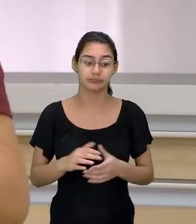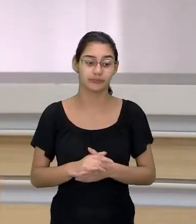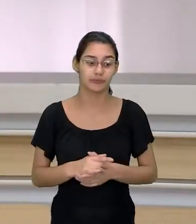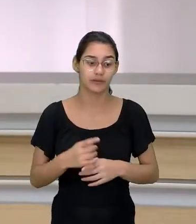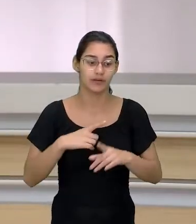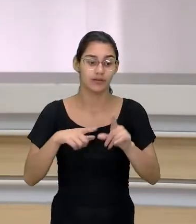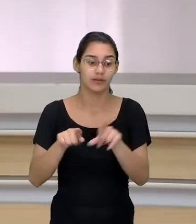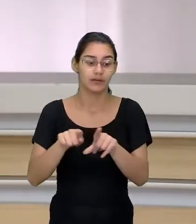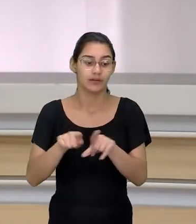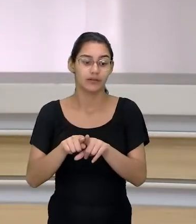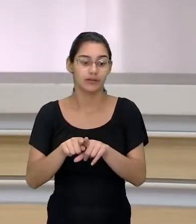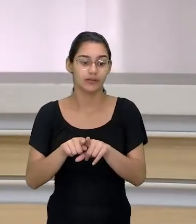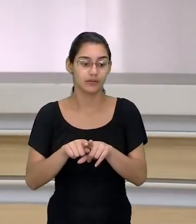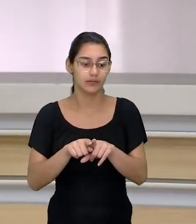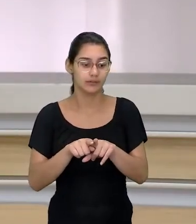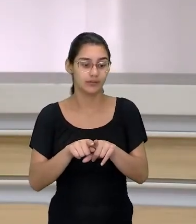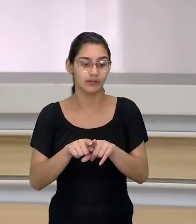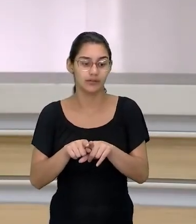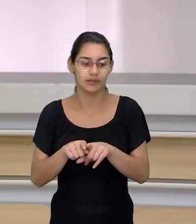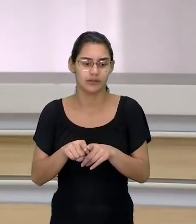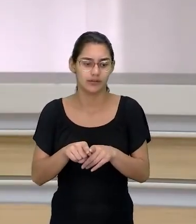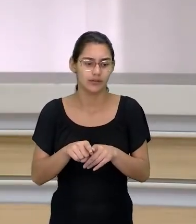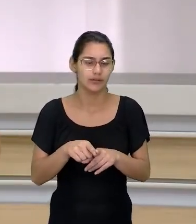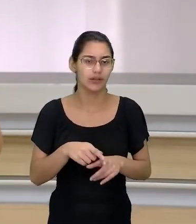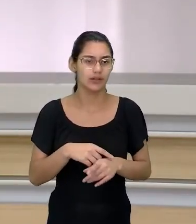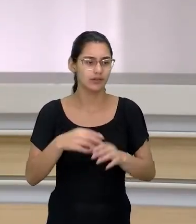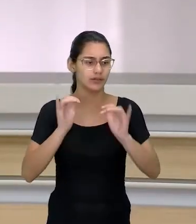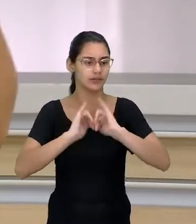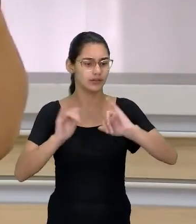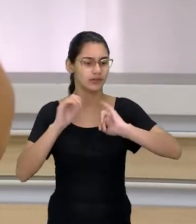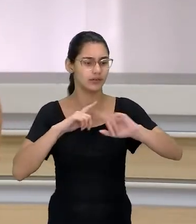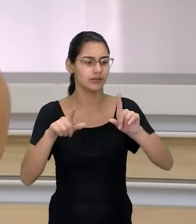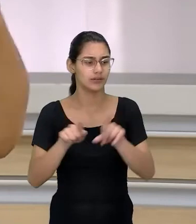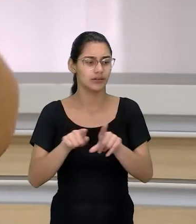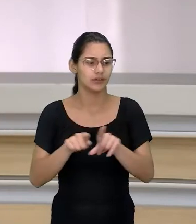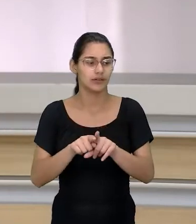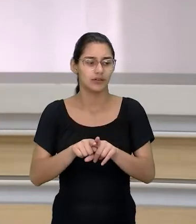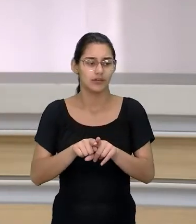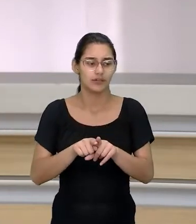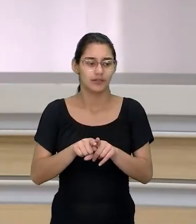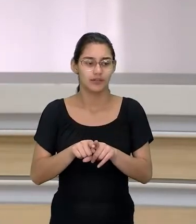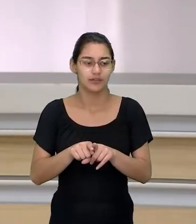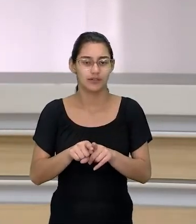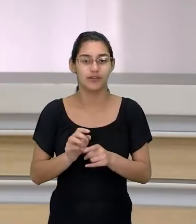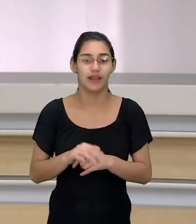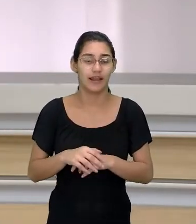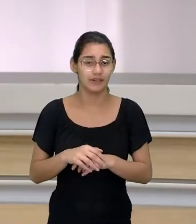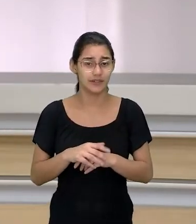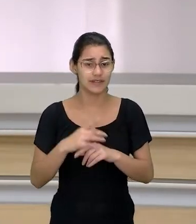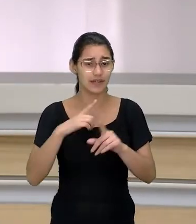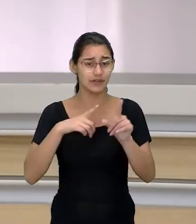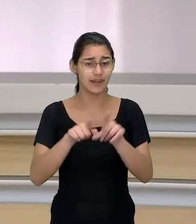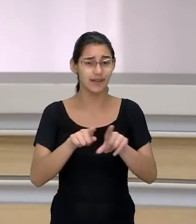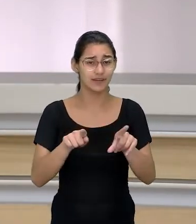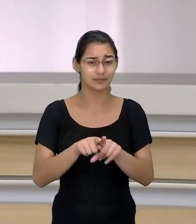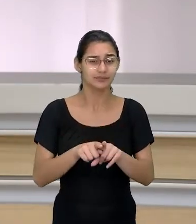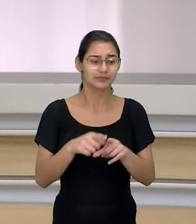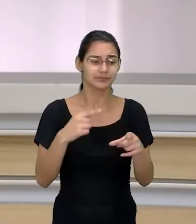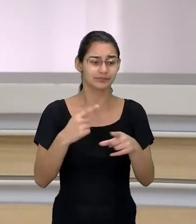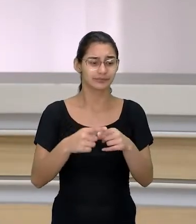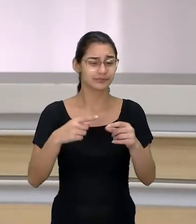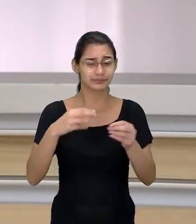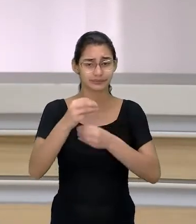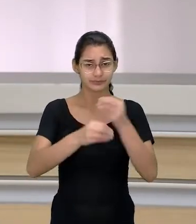E é por isso que quando a gente fala da desinformação, talvez olhar para elas só como fake news seja bem problemático, porque ela